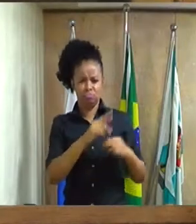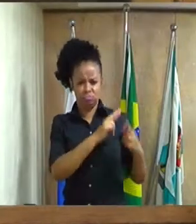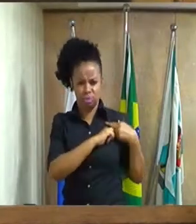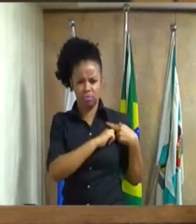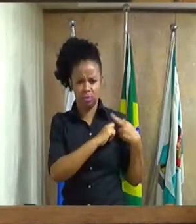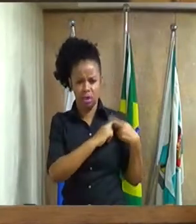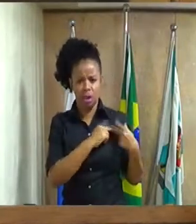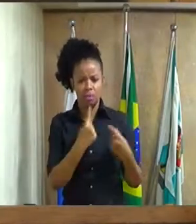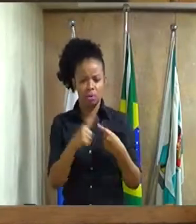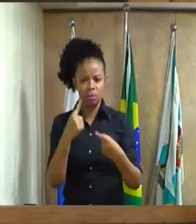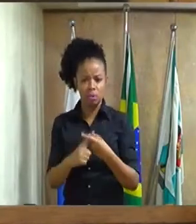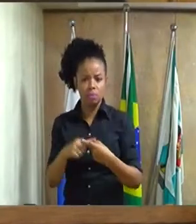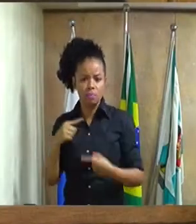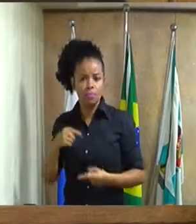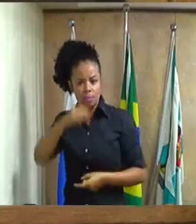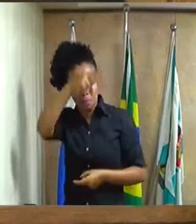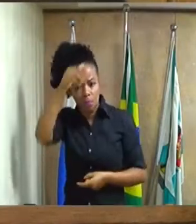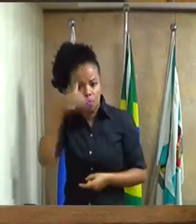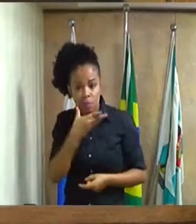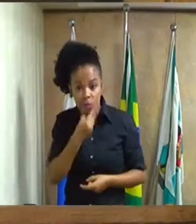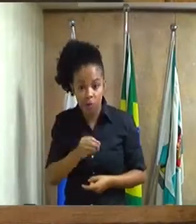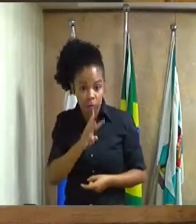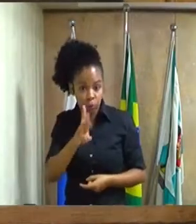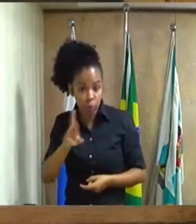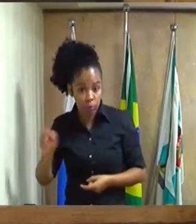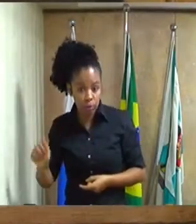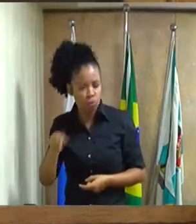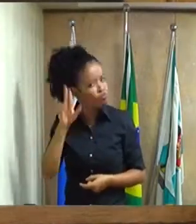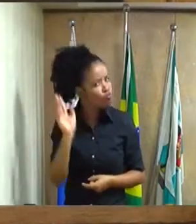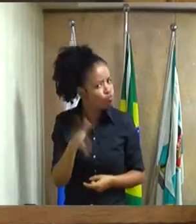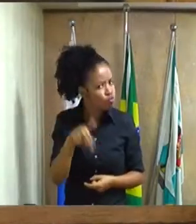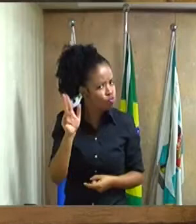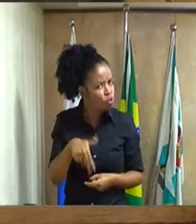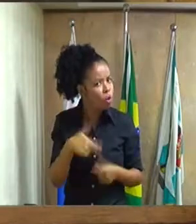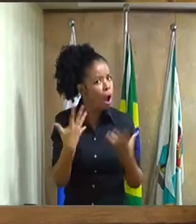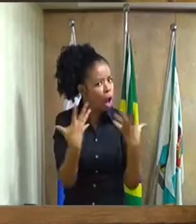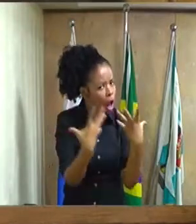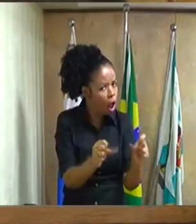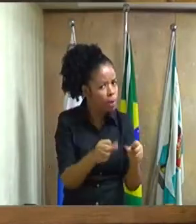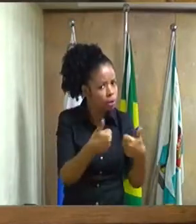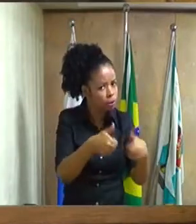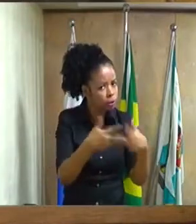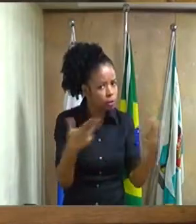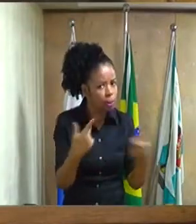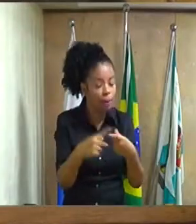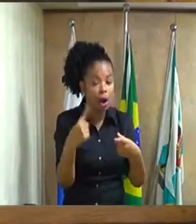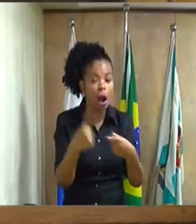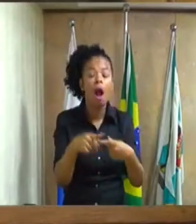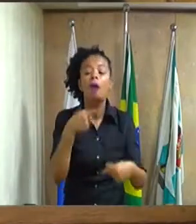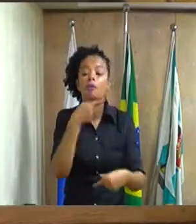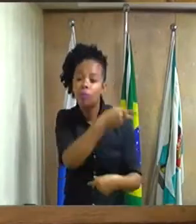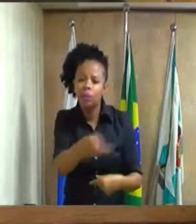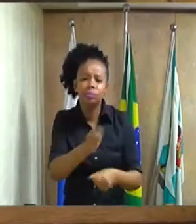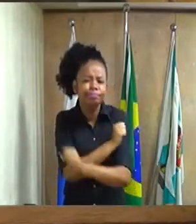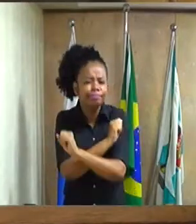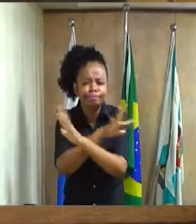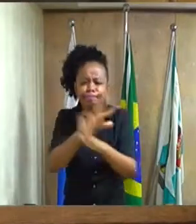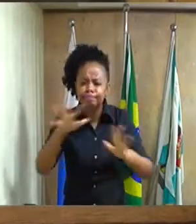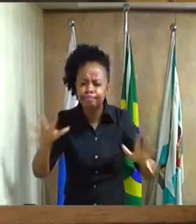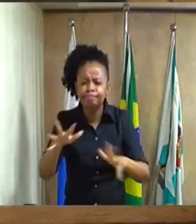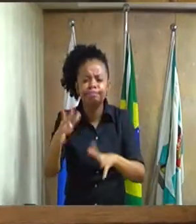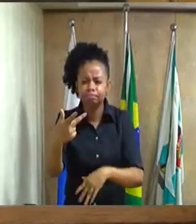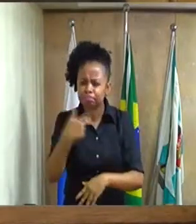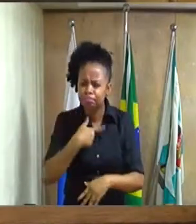Austin Reis nunca admitiu, e eu tenho certeza que ele nunca admitirá, ele falou claramente para mim